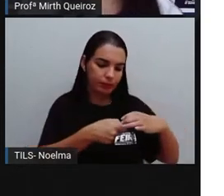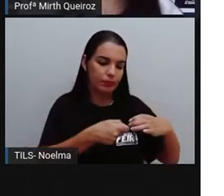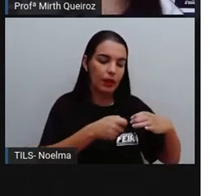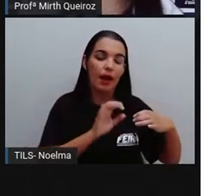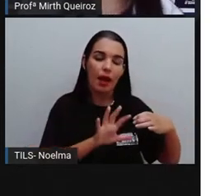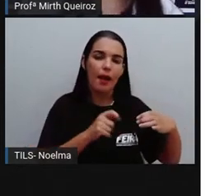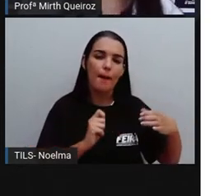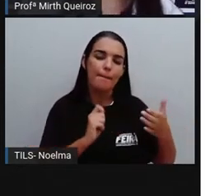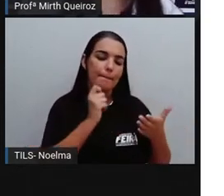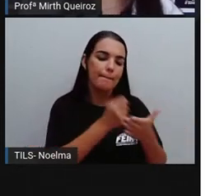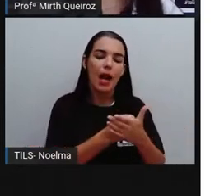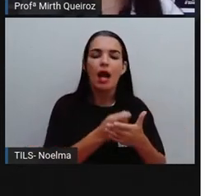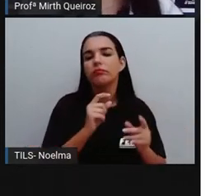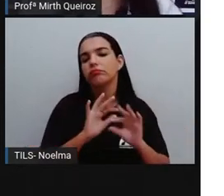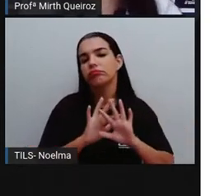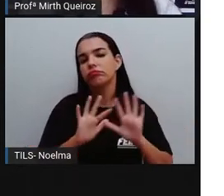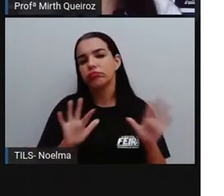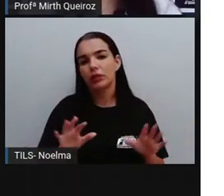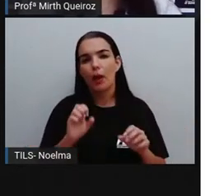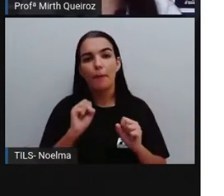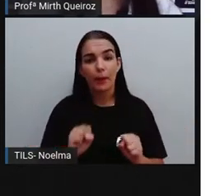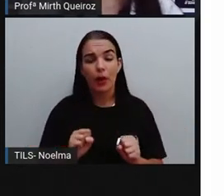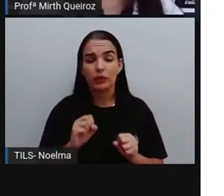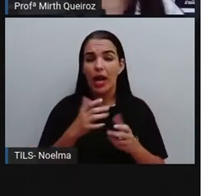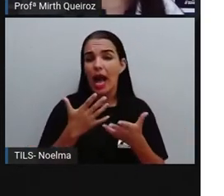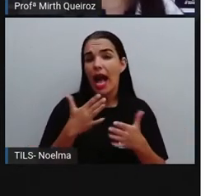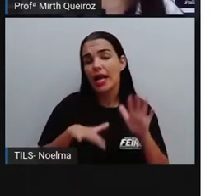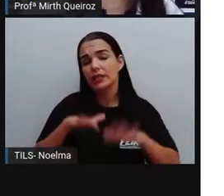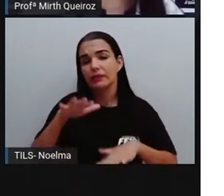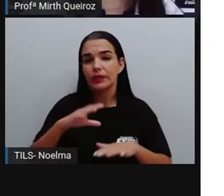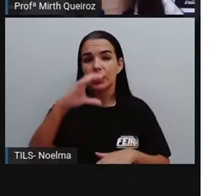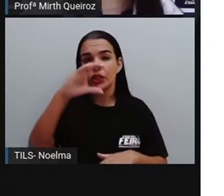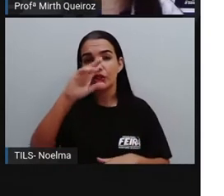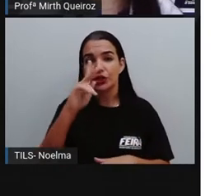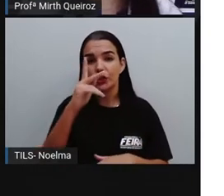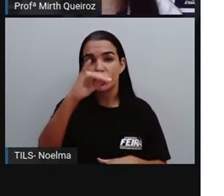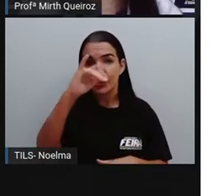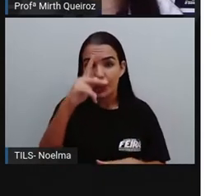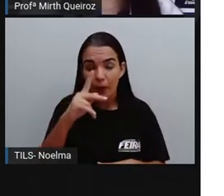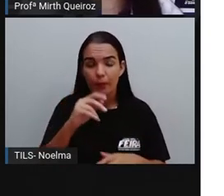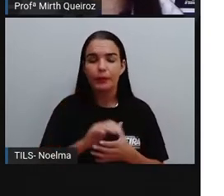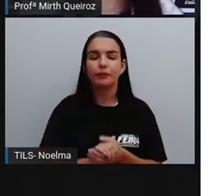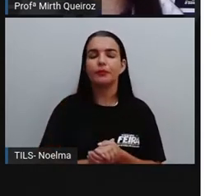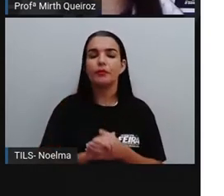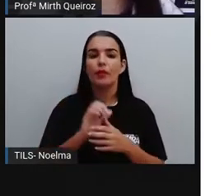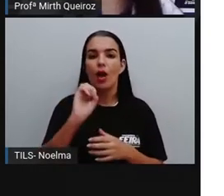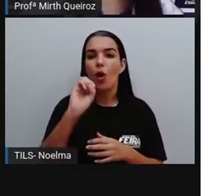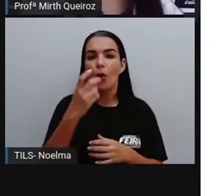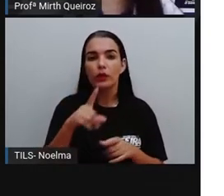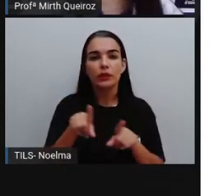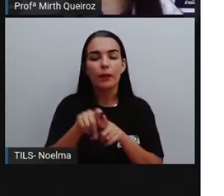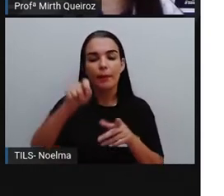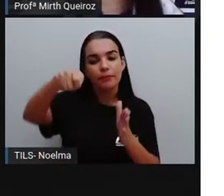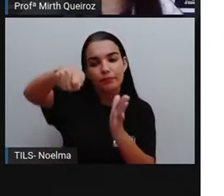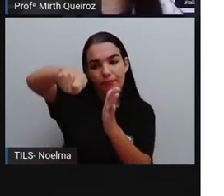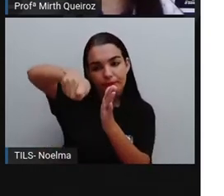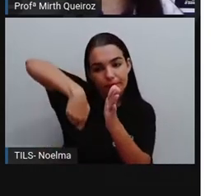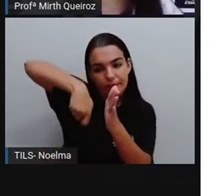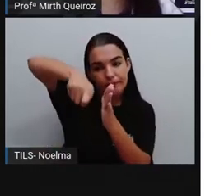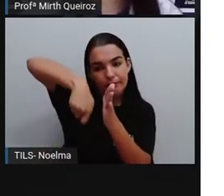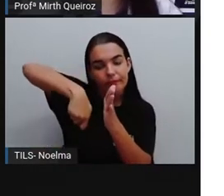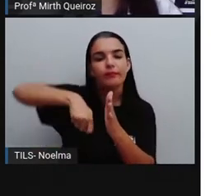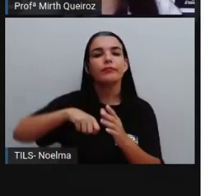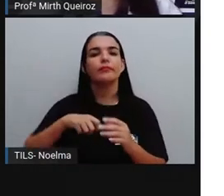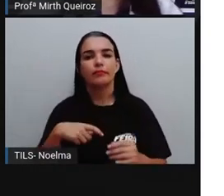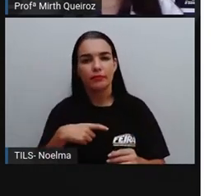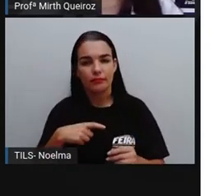coloca ali na maquininha, né? Às vezes é por chip, às vezes ali você precisa também passar o cartão para poder colocar